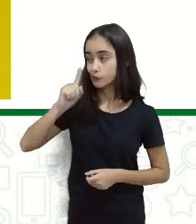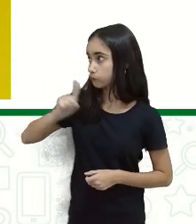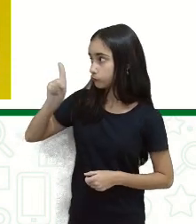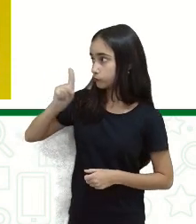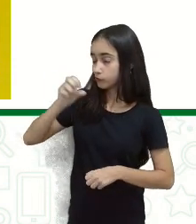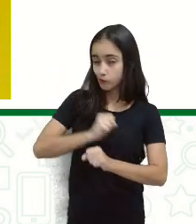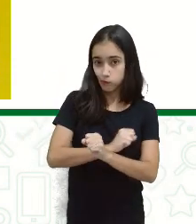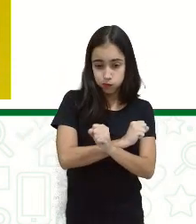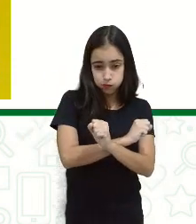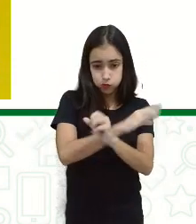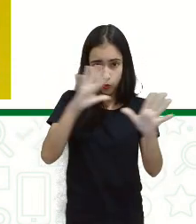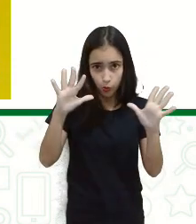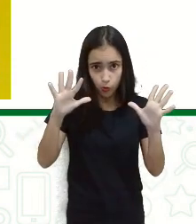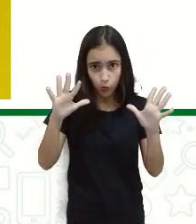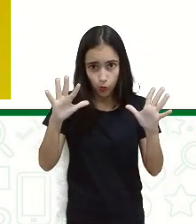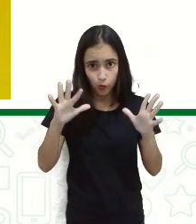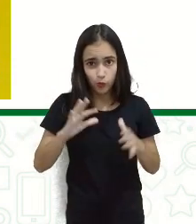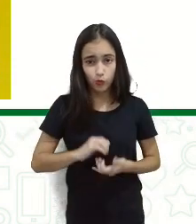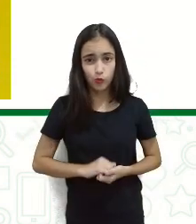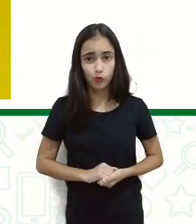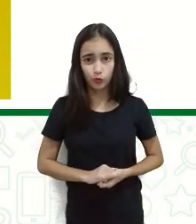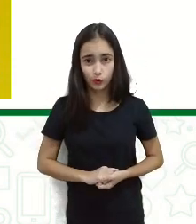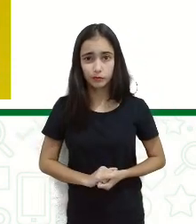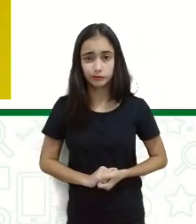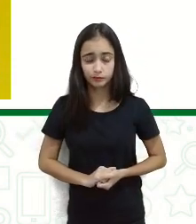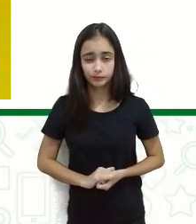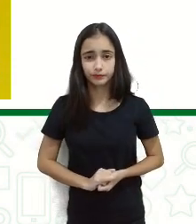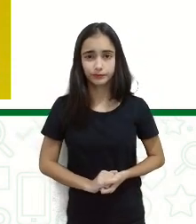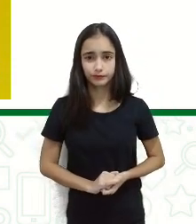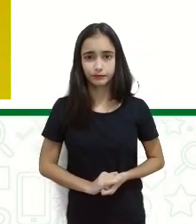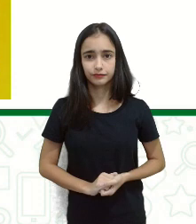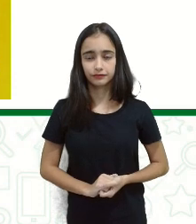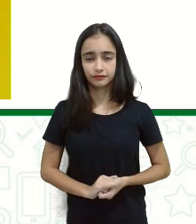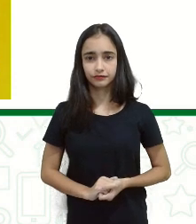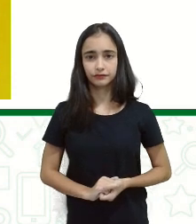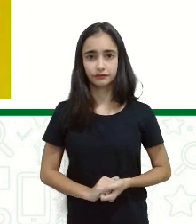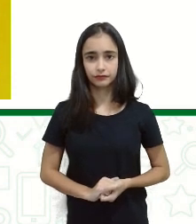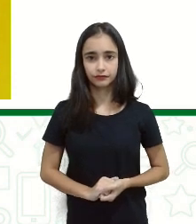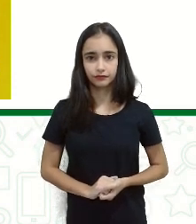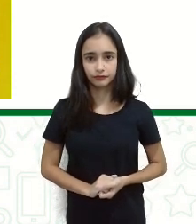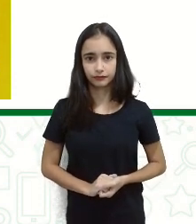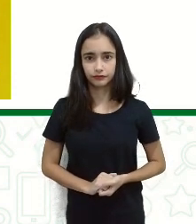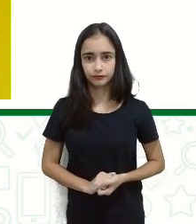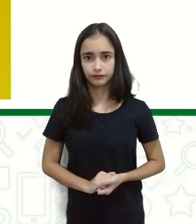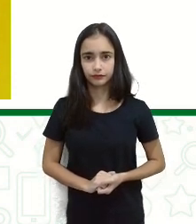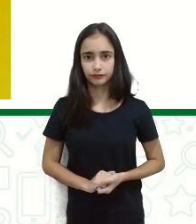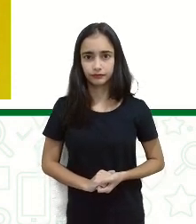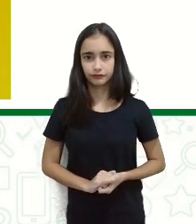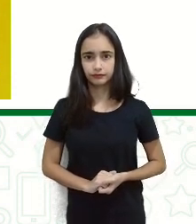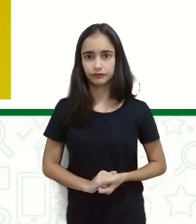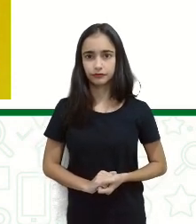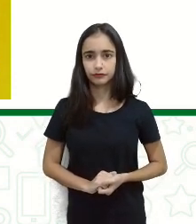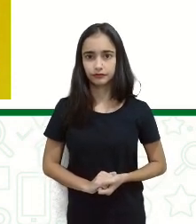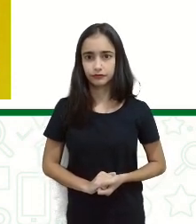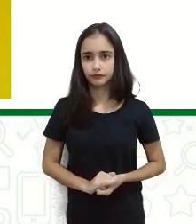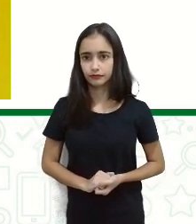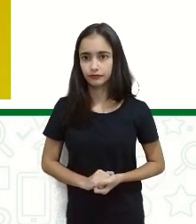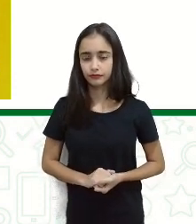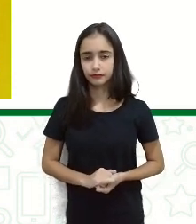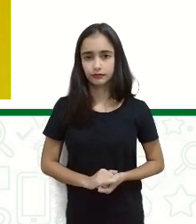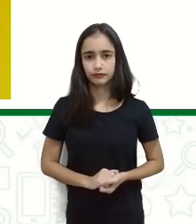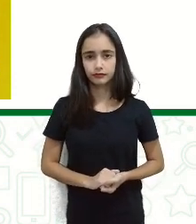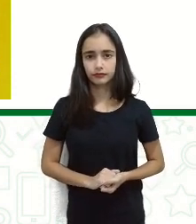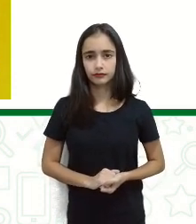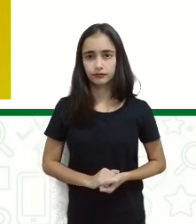agora, olha aí, gente. É assim que nós escrevemos. Bum! E quando ganhamos um